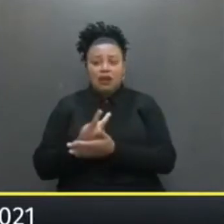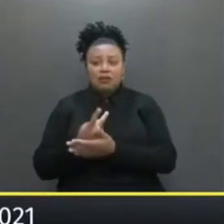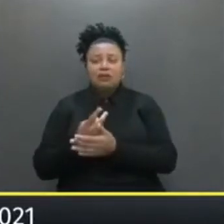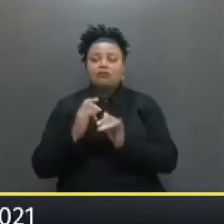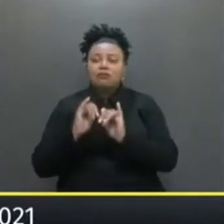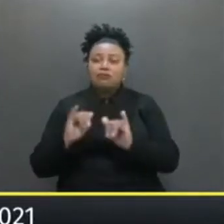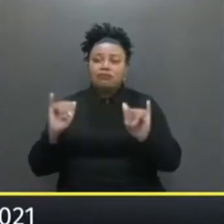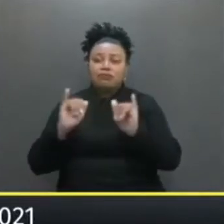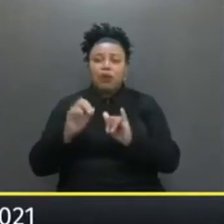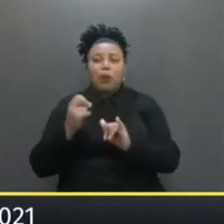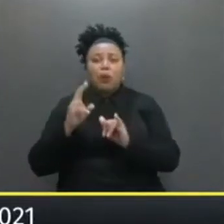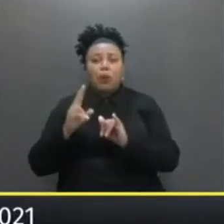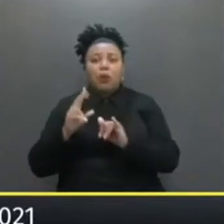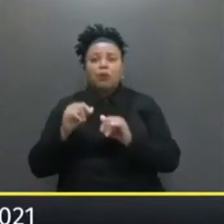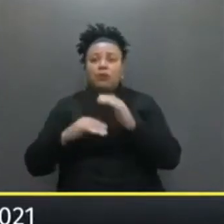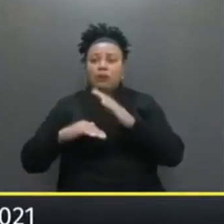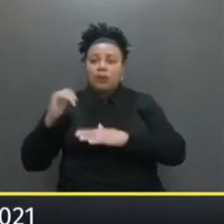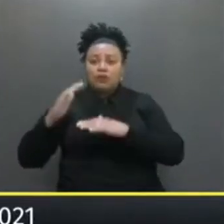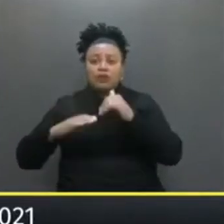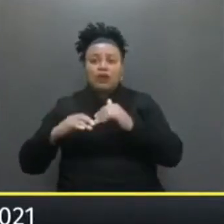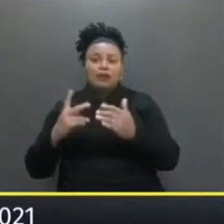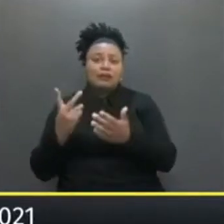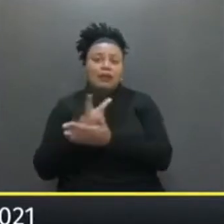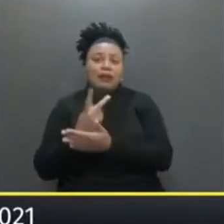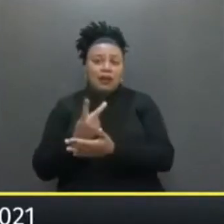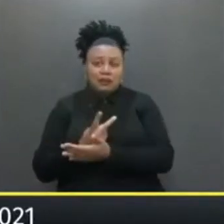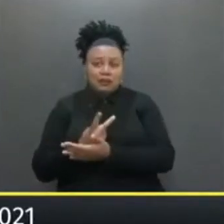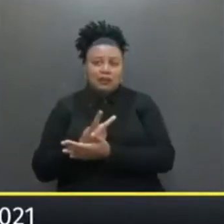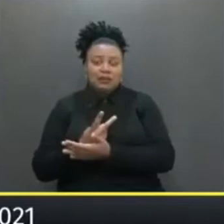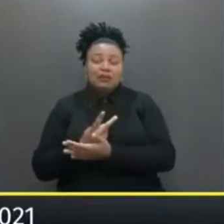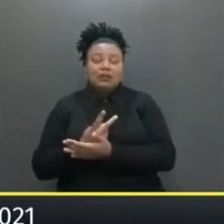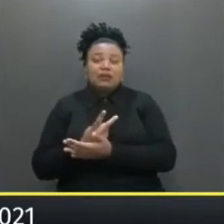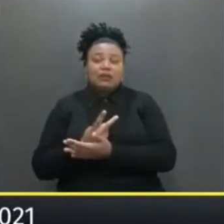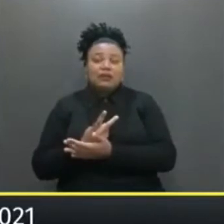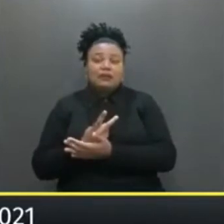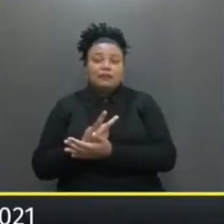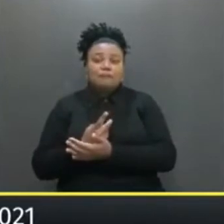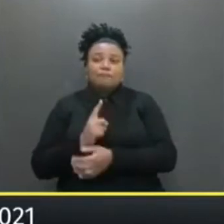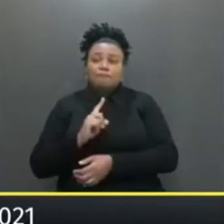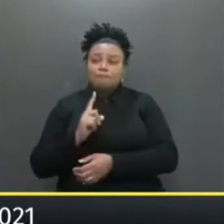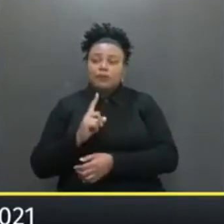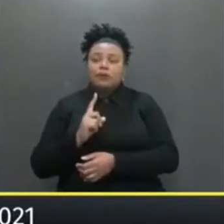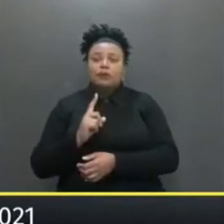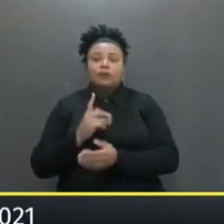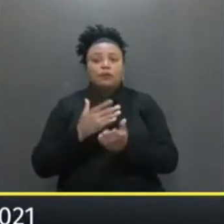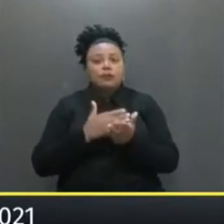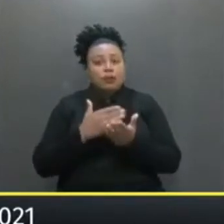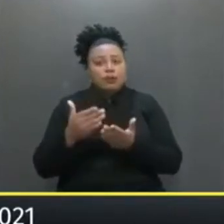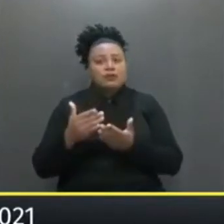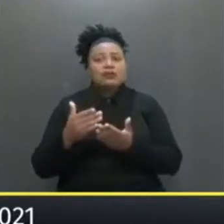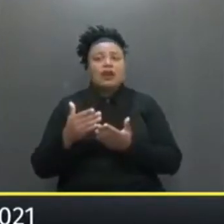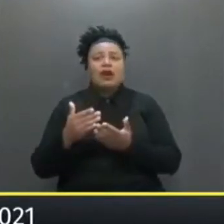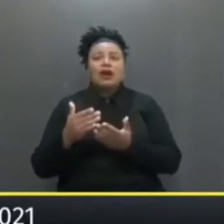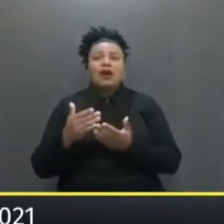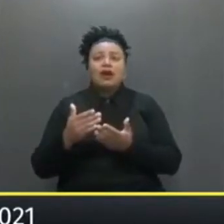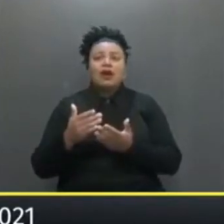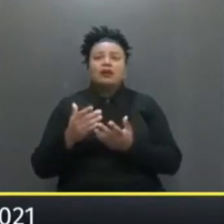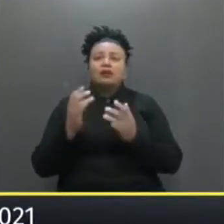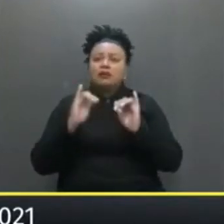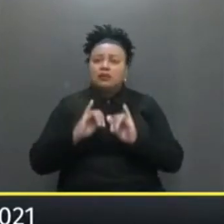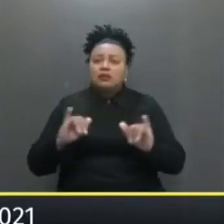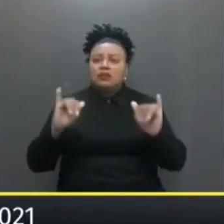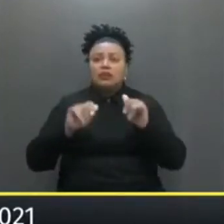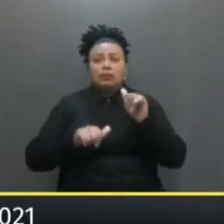Na ponta Ou até está sendo Realizada De forma equivocada Não Vamos começar A distribuir Cada vez mais